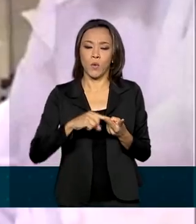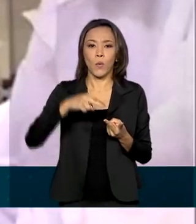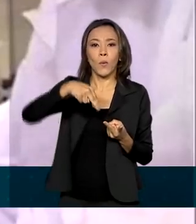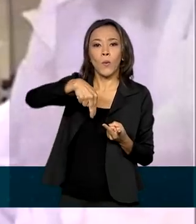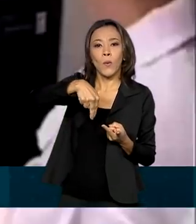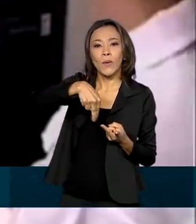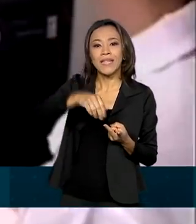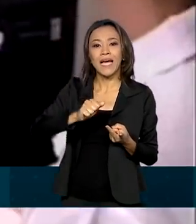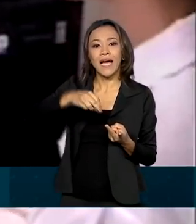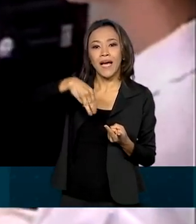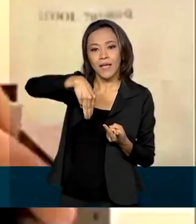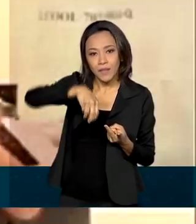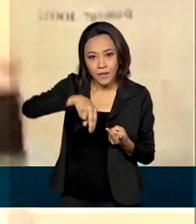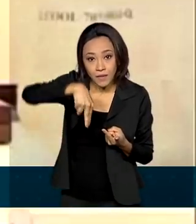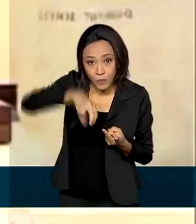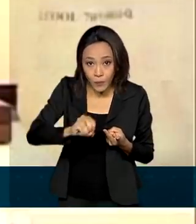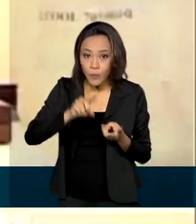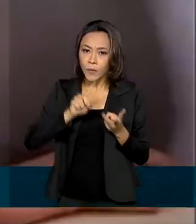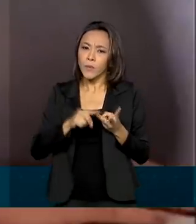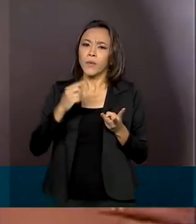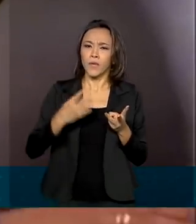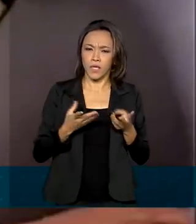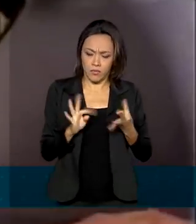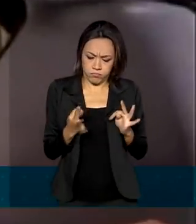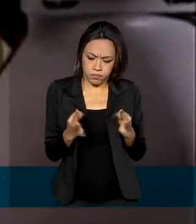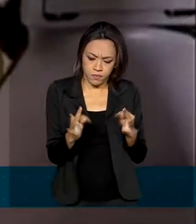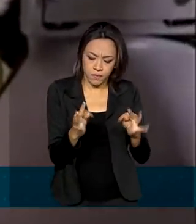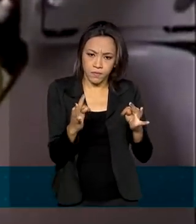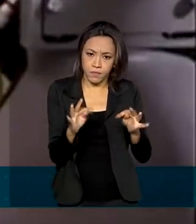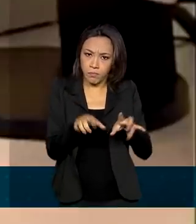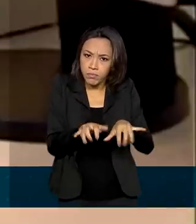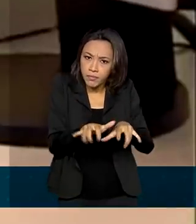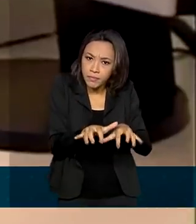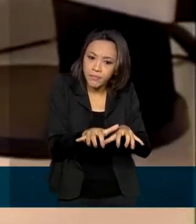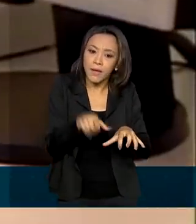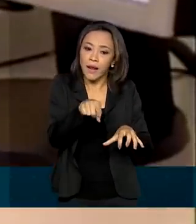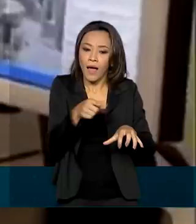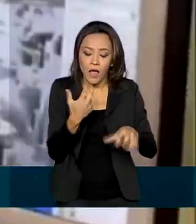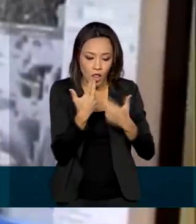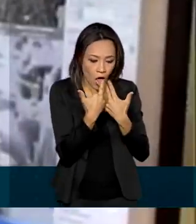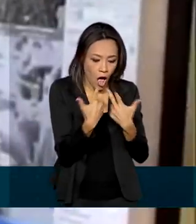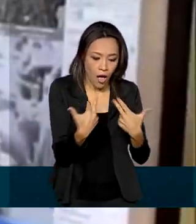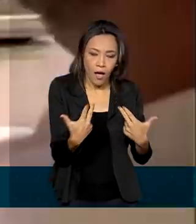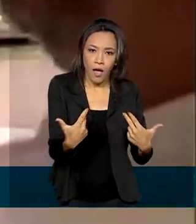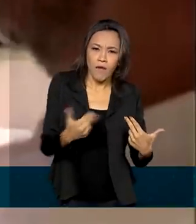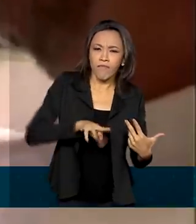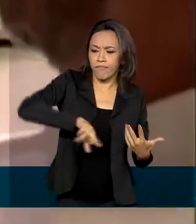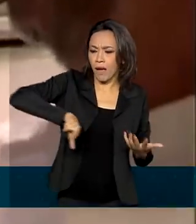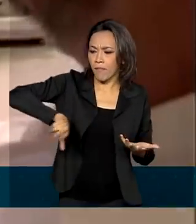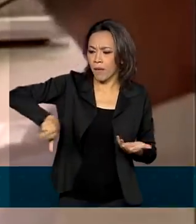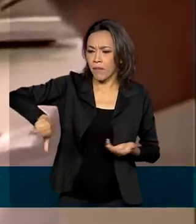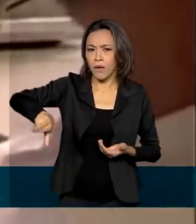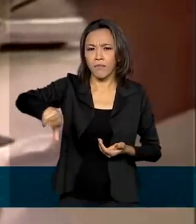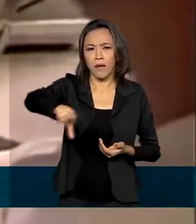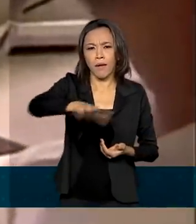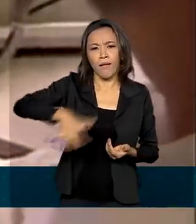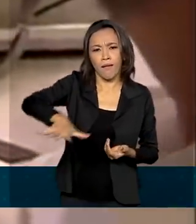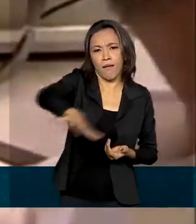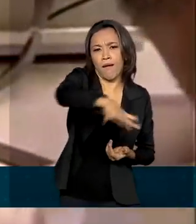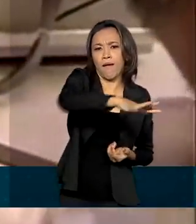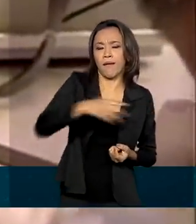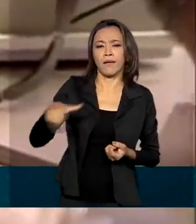e computação científica. Lá são produzidas inovações para diversos setores, como tecnologia,